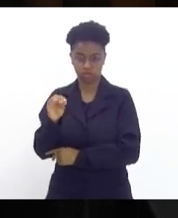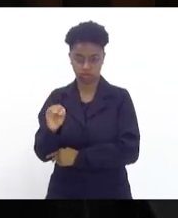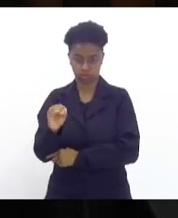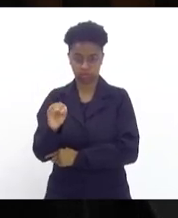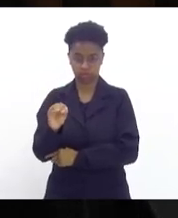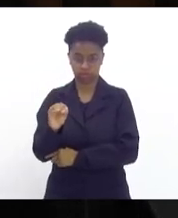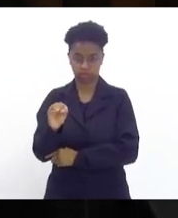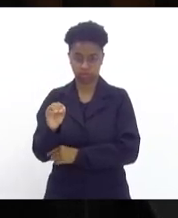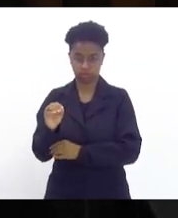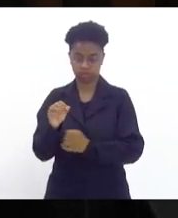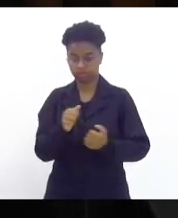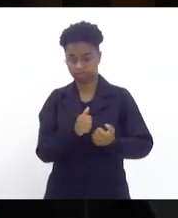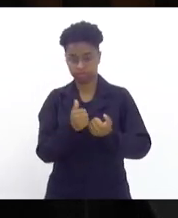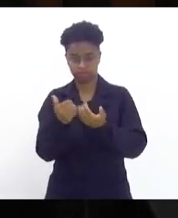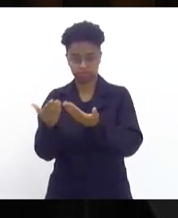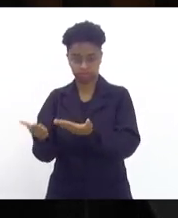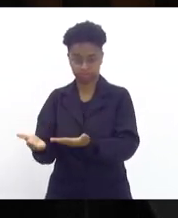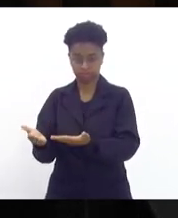sua,